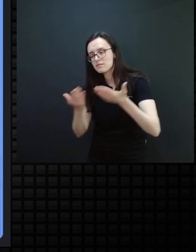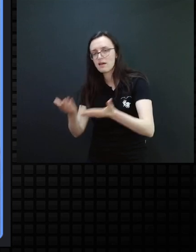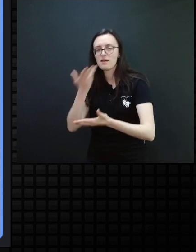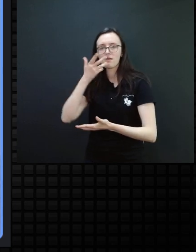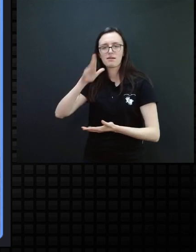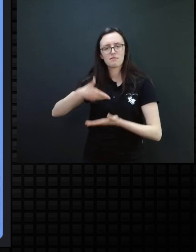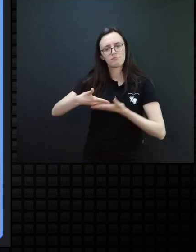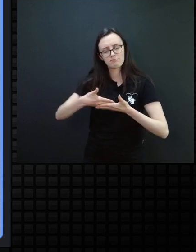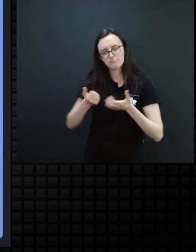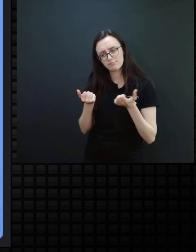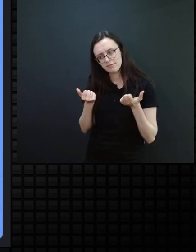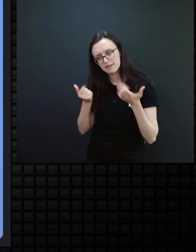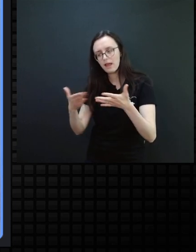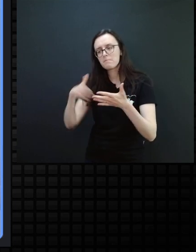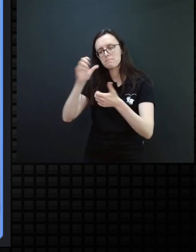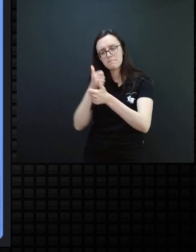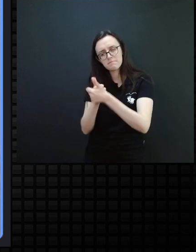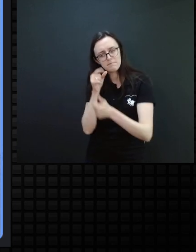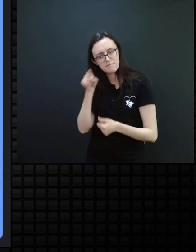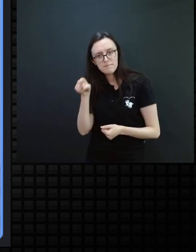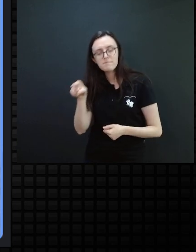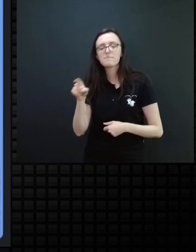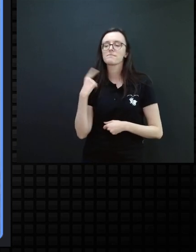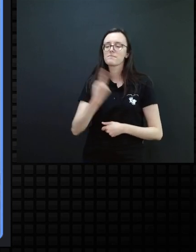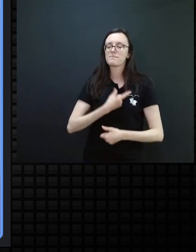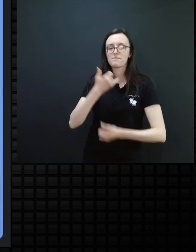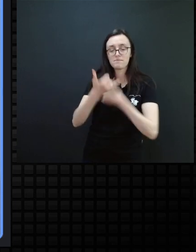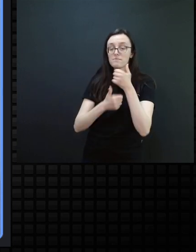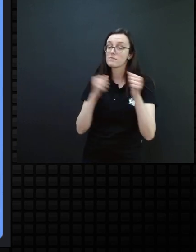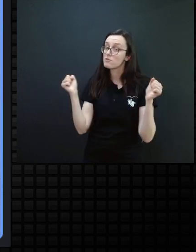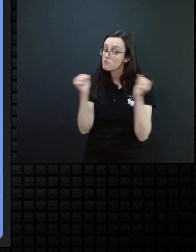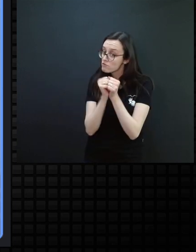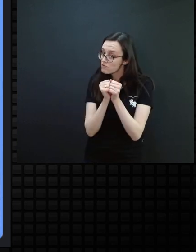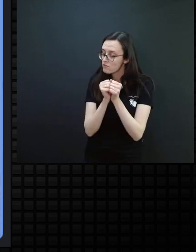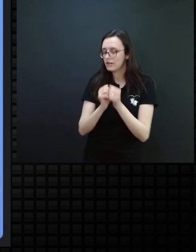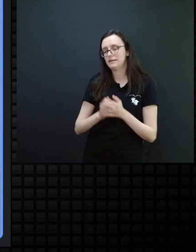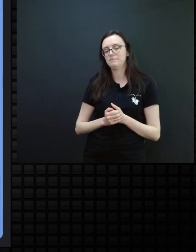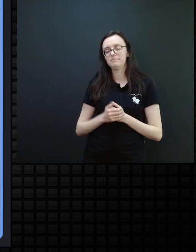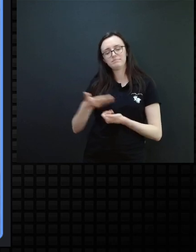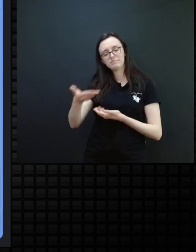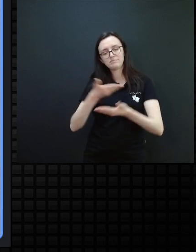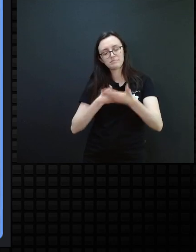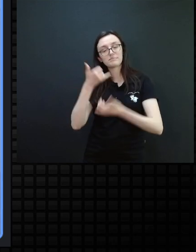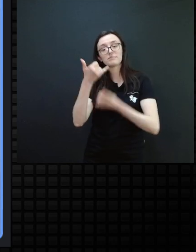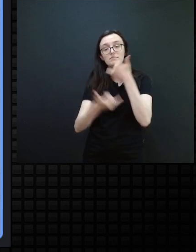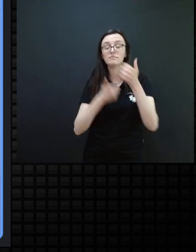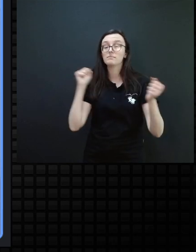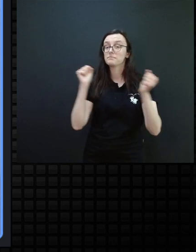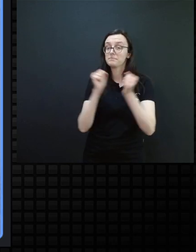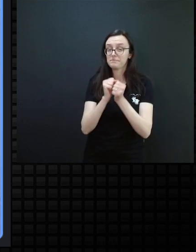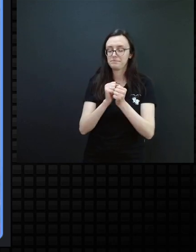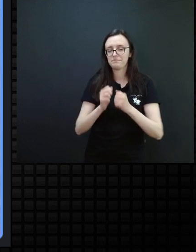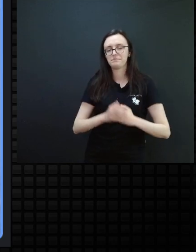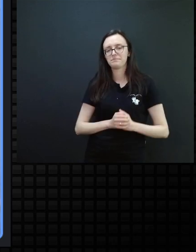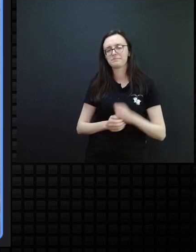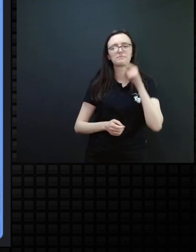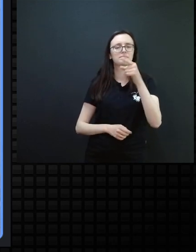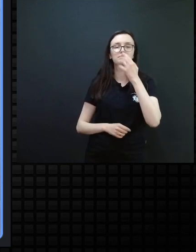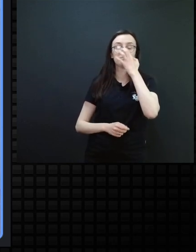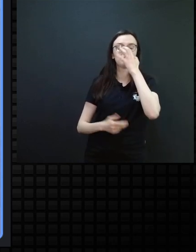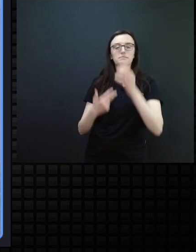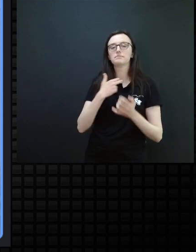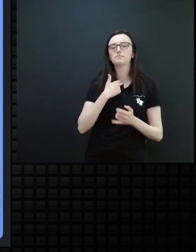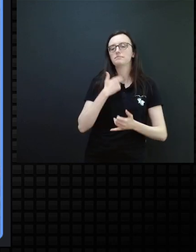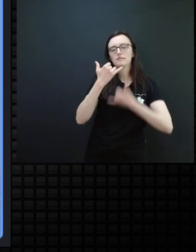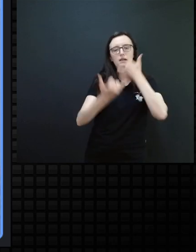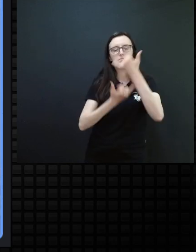prazer próximo, né, e vamos brincar juntos. O mediador brinca junto. Você não põe ali o